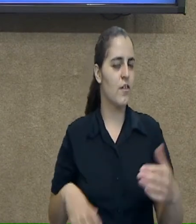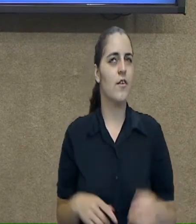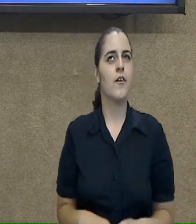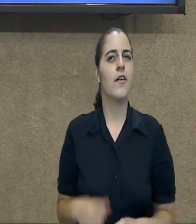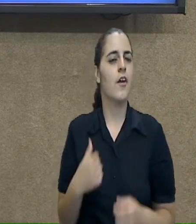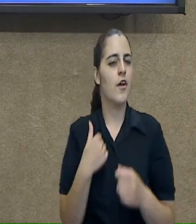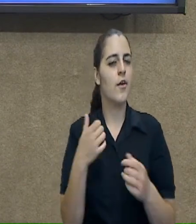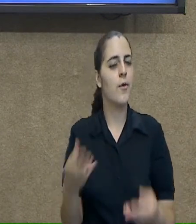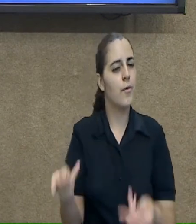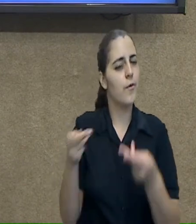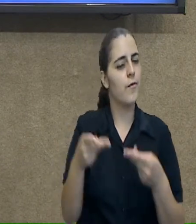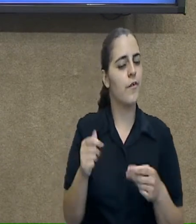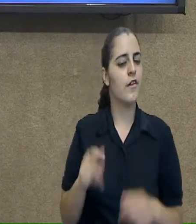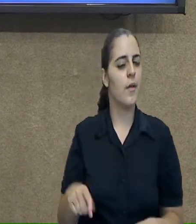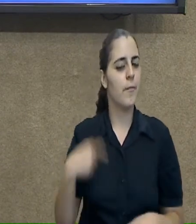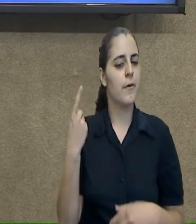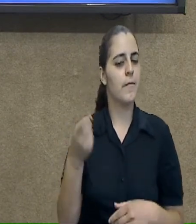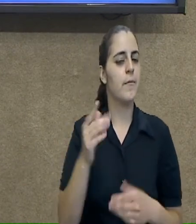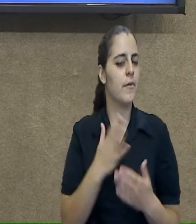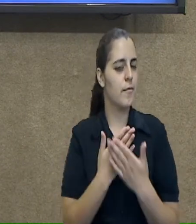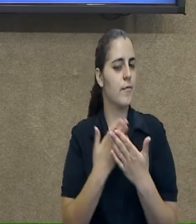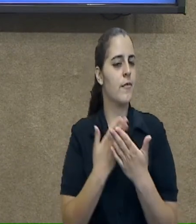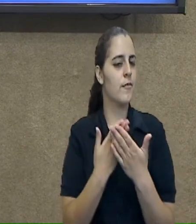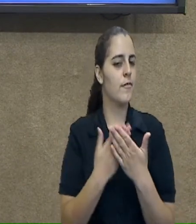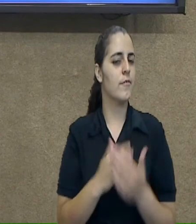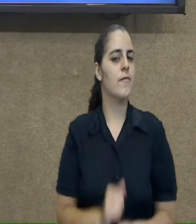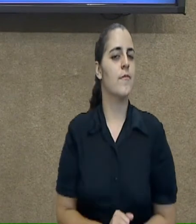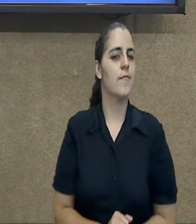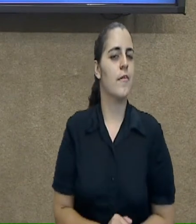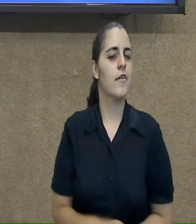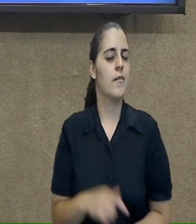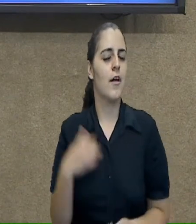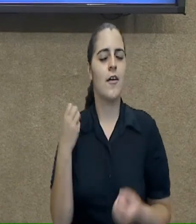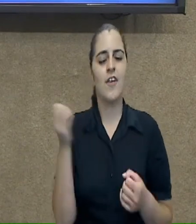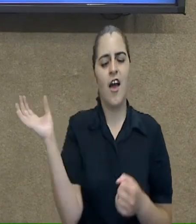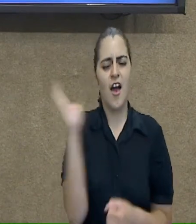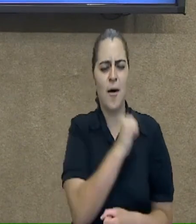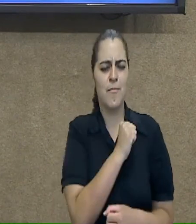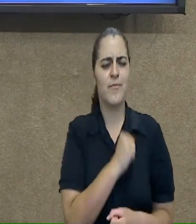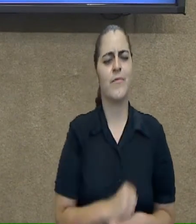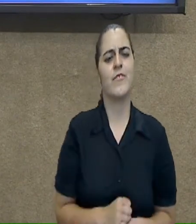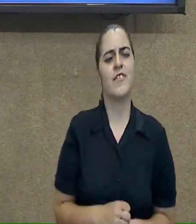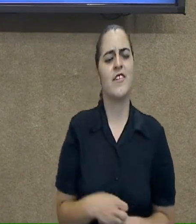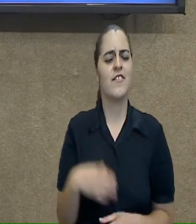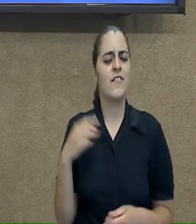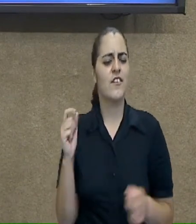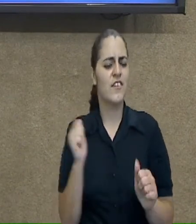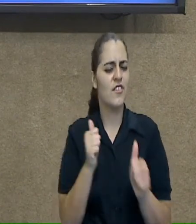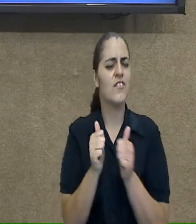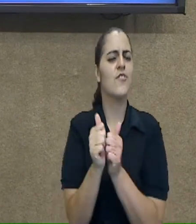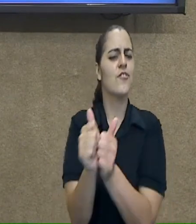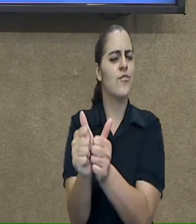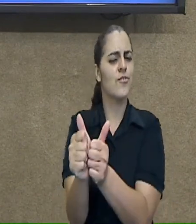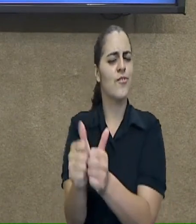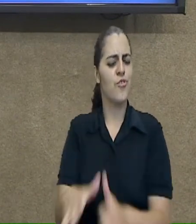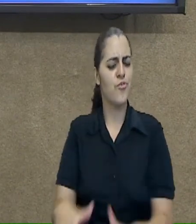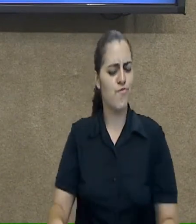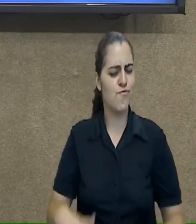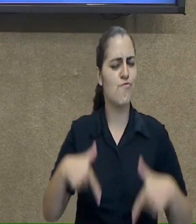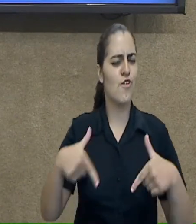o nosso encontro aí na terceira aula. Que seja breve, que você continue com esse mesmo